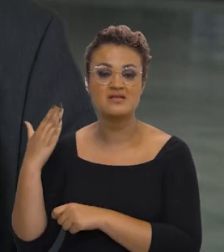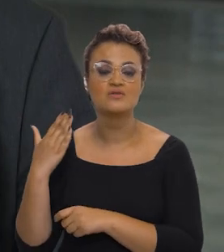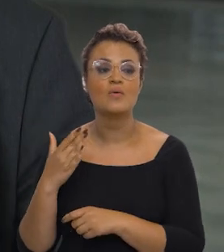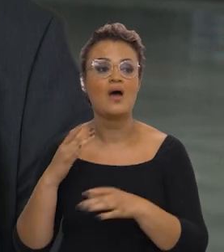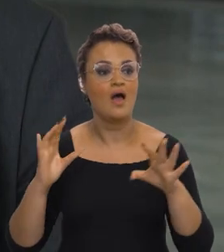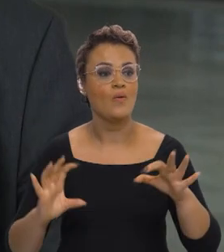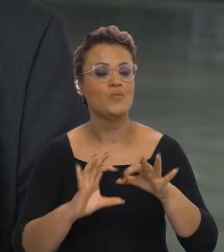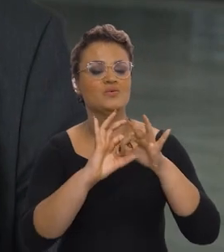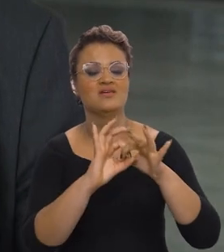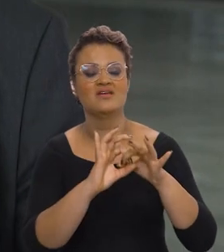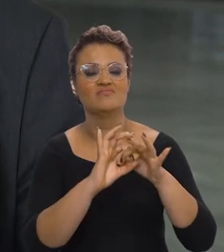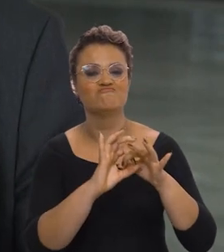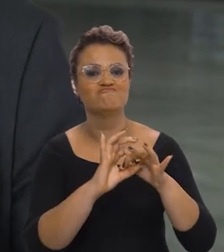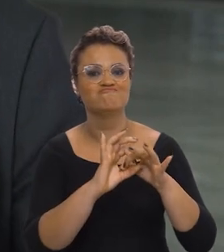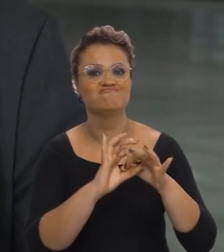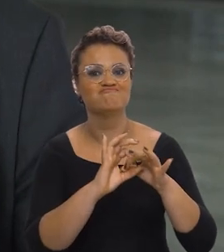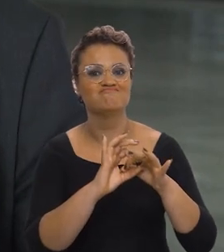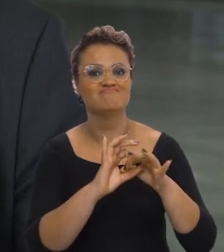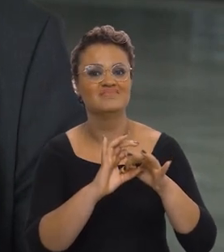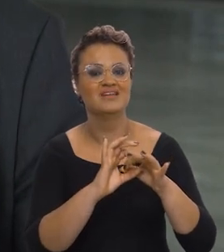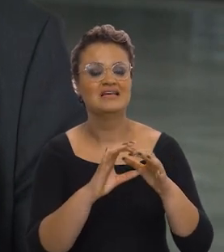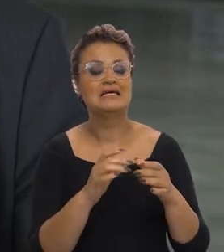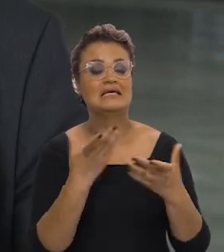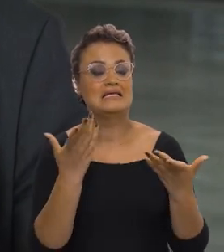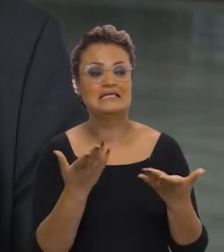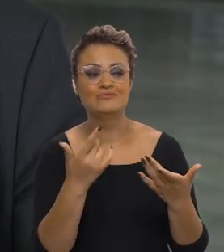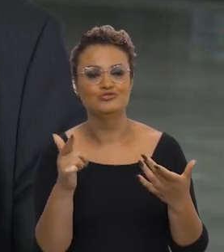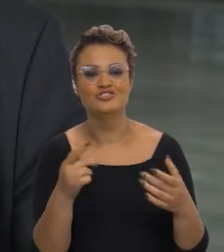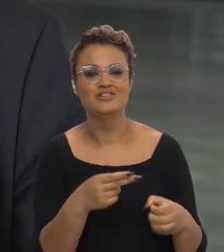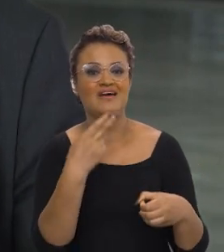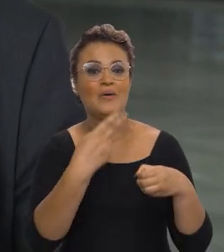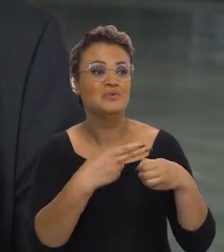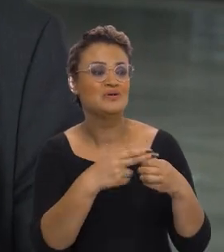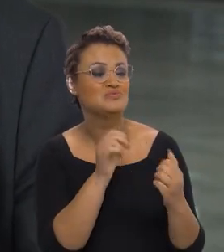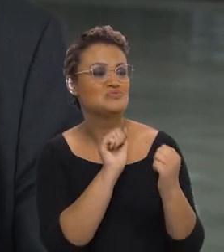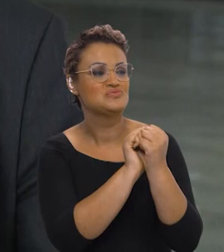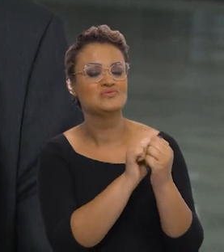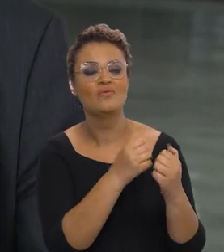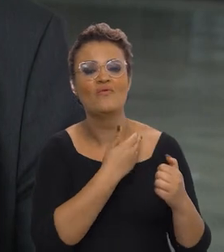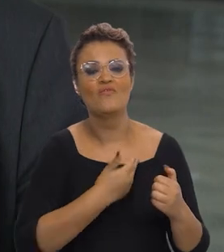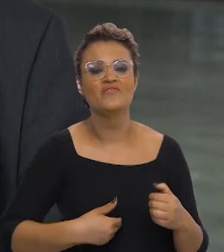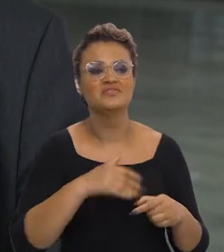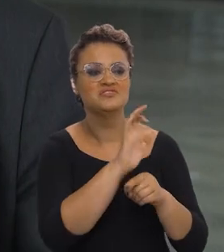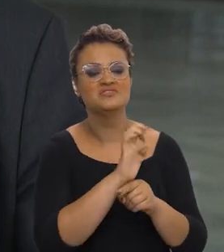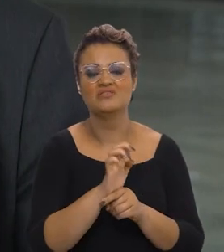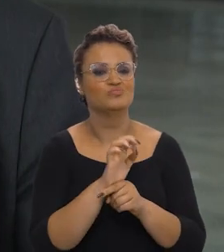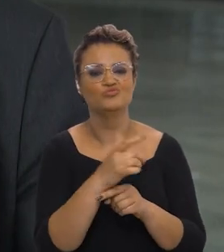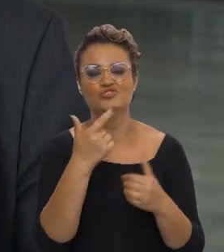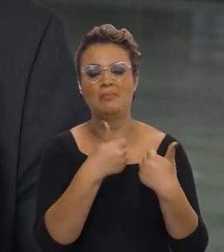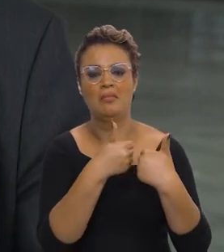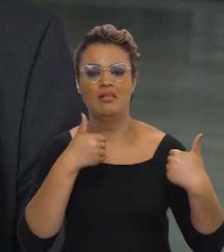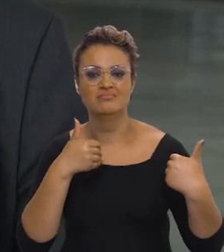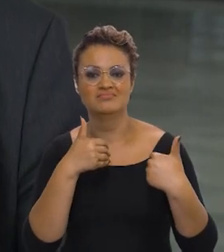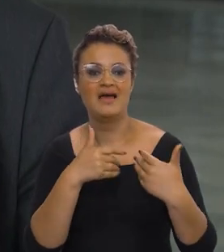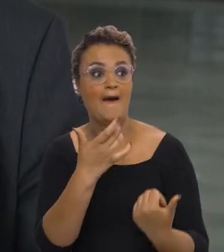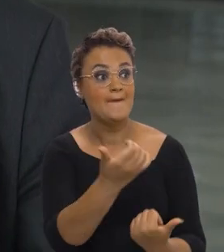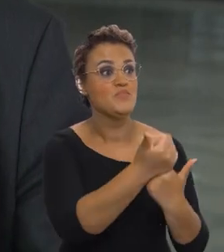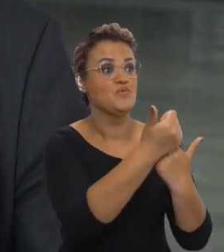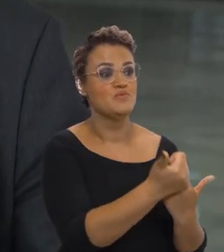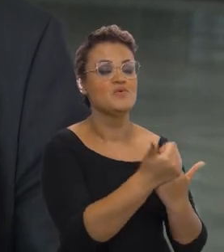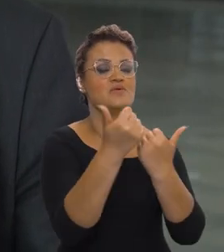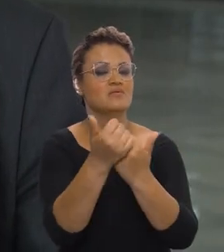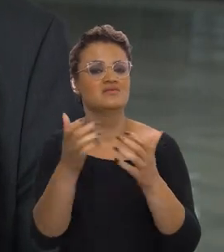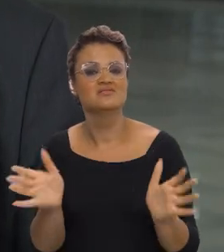a União voltou as costas para os governos estaduais. E, em vez de